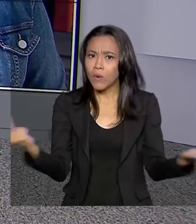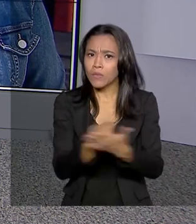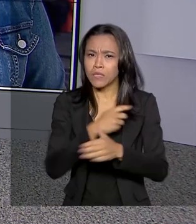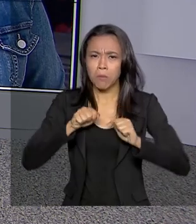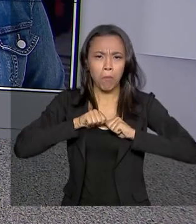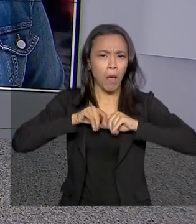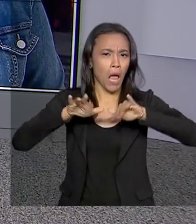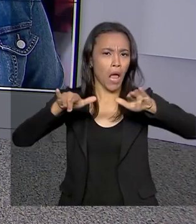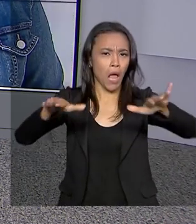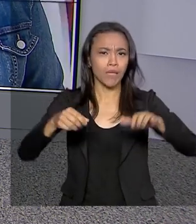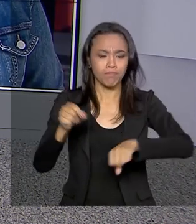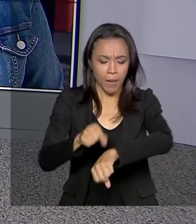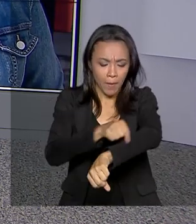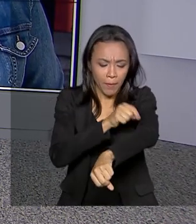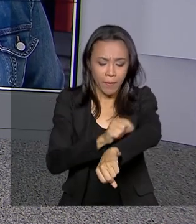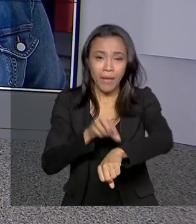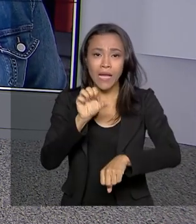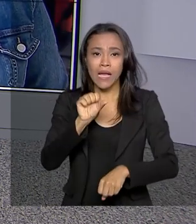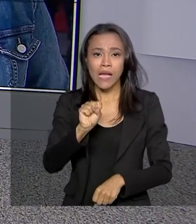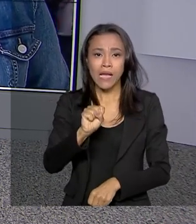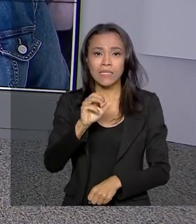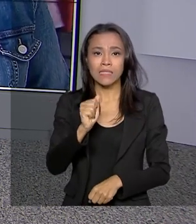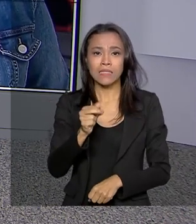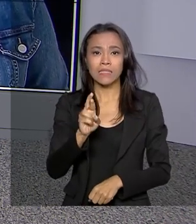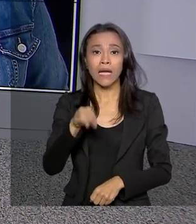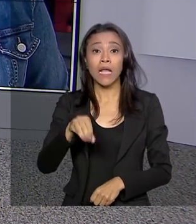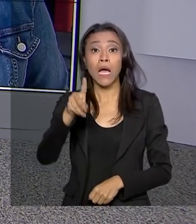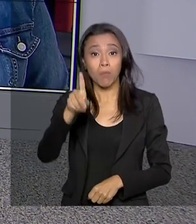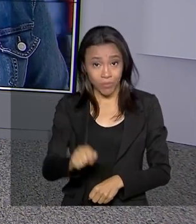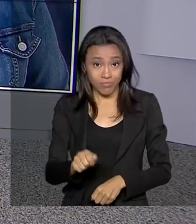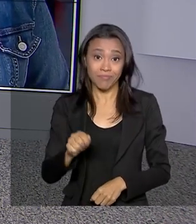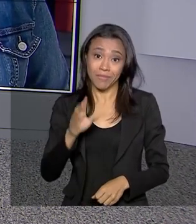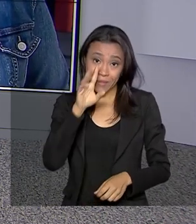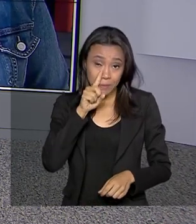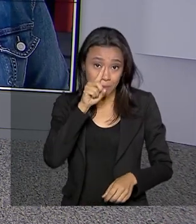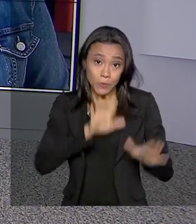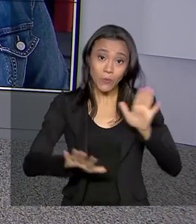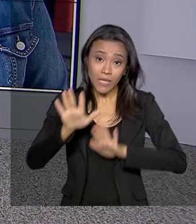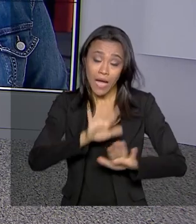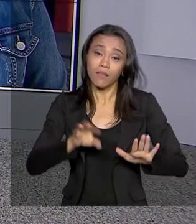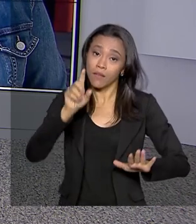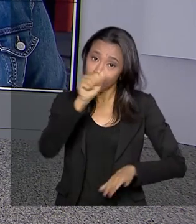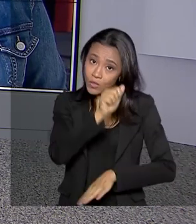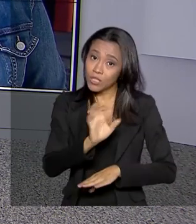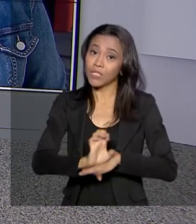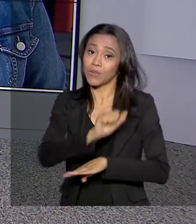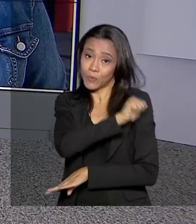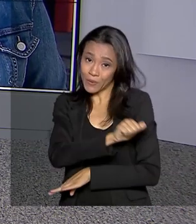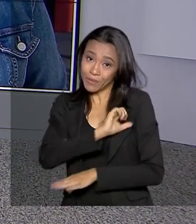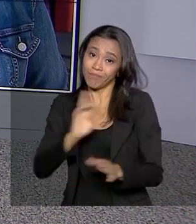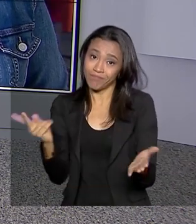sarampo sejam vacinadas. E o Rio de Janeiro é um deles. Vamos, então, até lá falar com a Alessandra Lago. Bom dia, Alessandra.